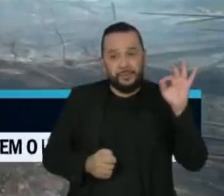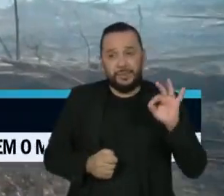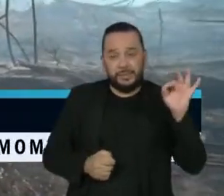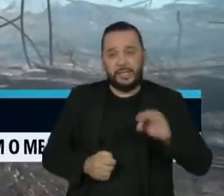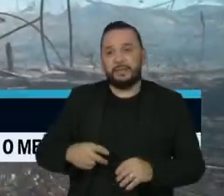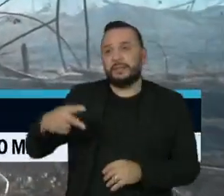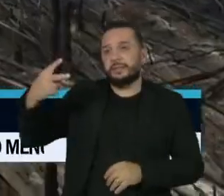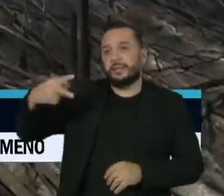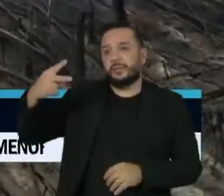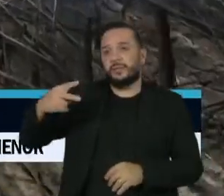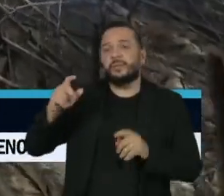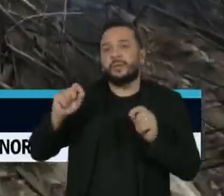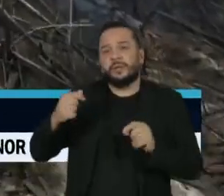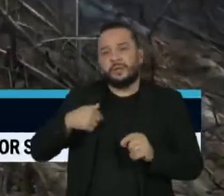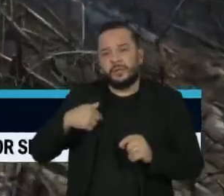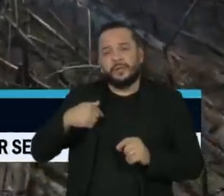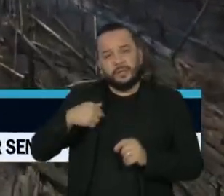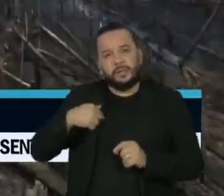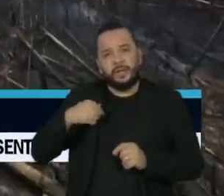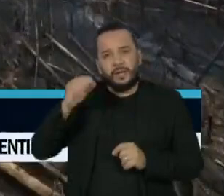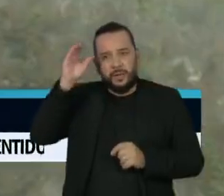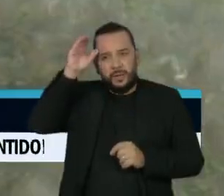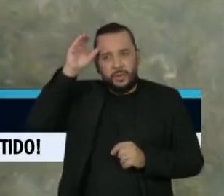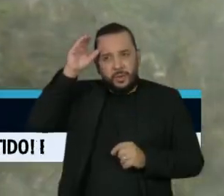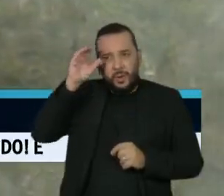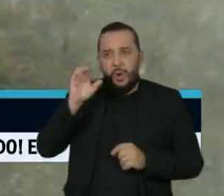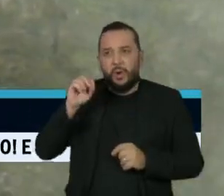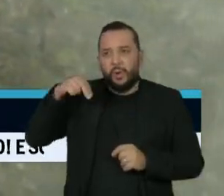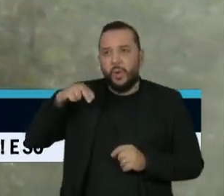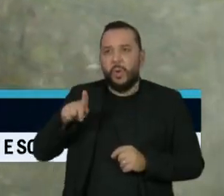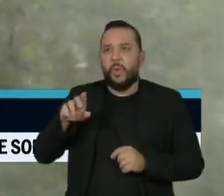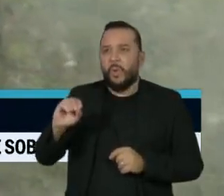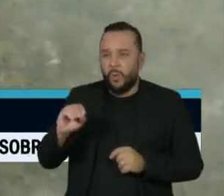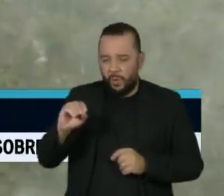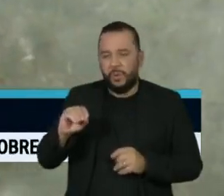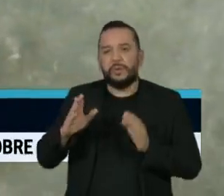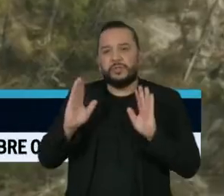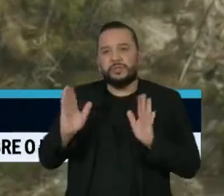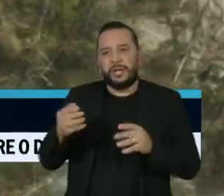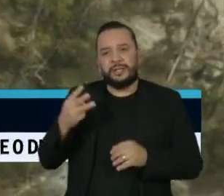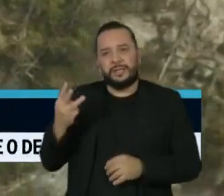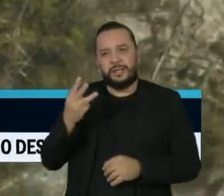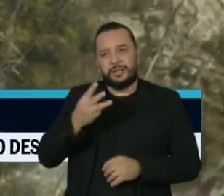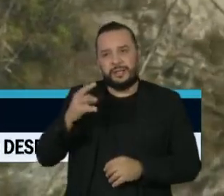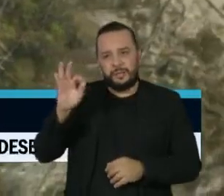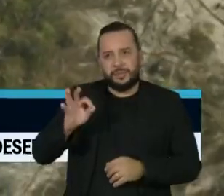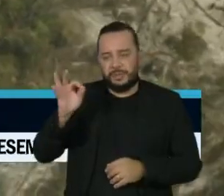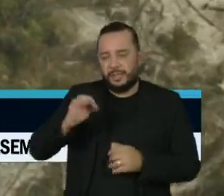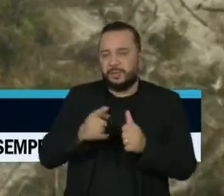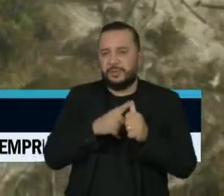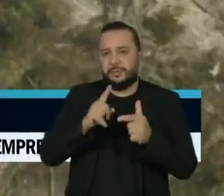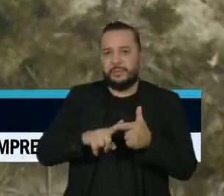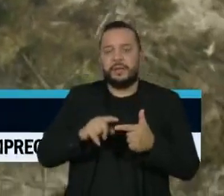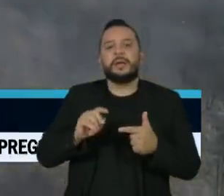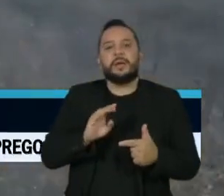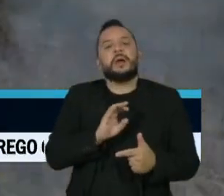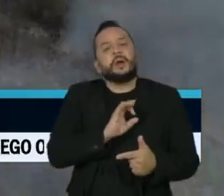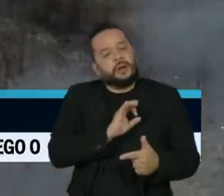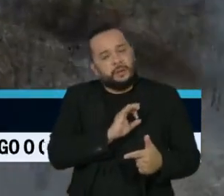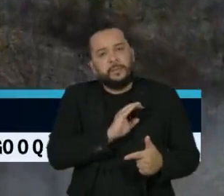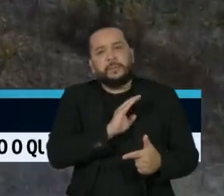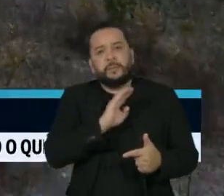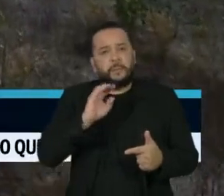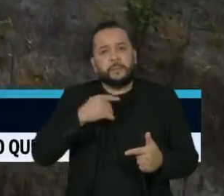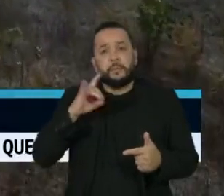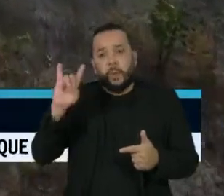República Democrática do Congo, com um terço da perda. A lista tem na sequência Bolívia, Indonésia e Peru, mas todos com